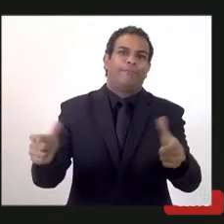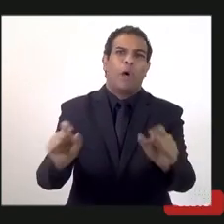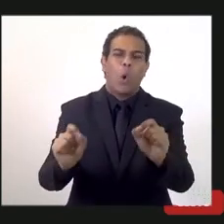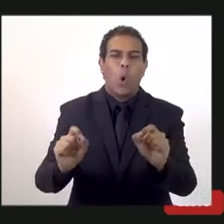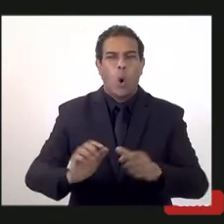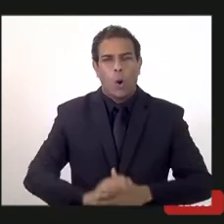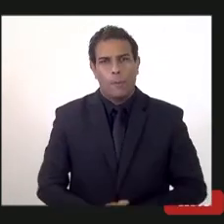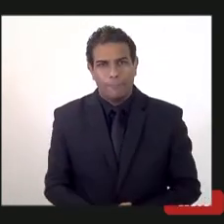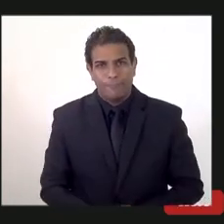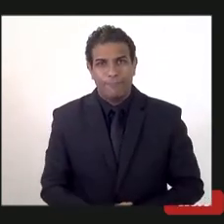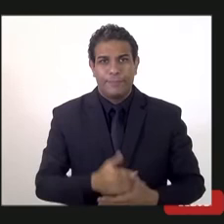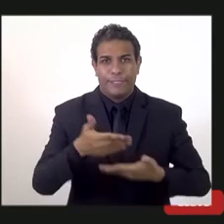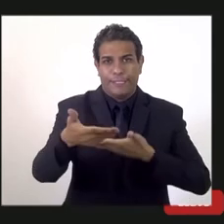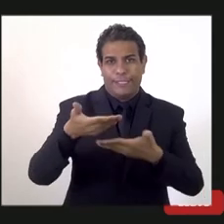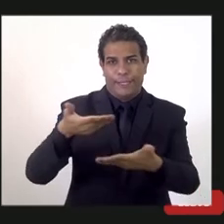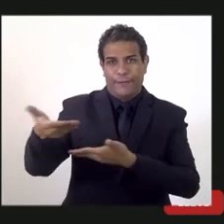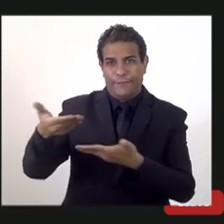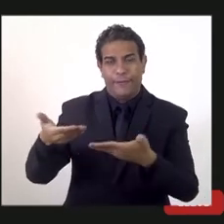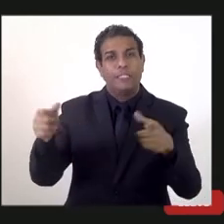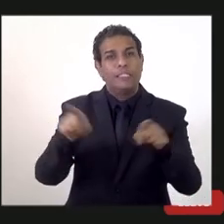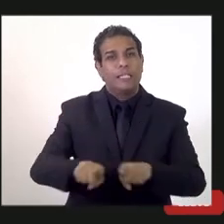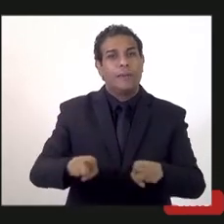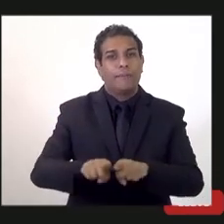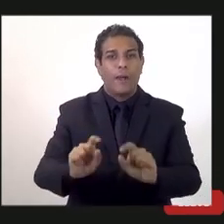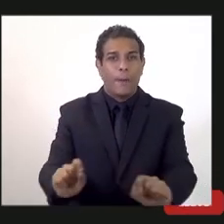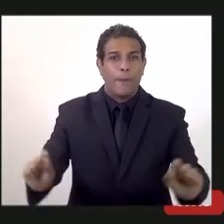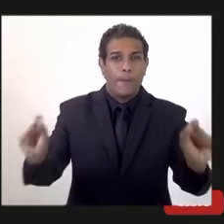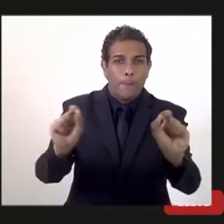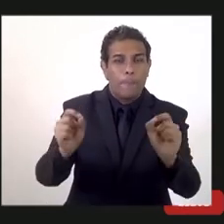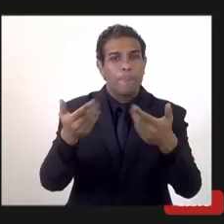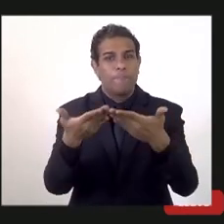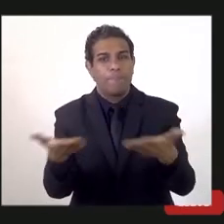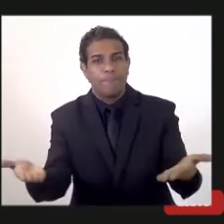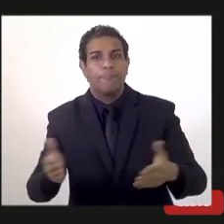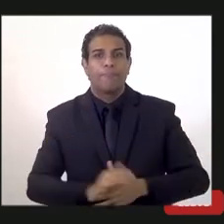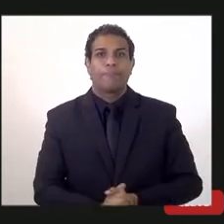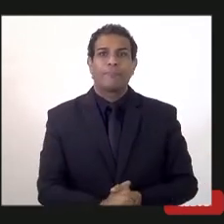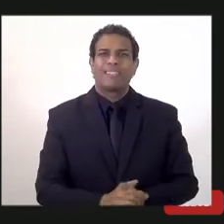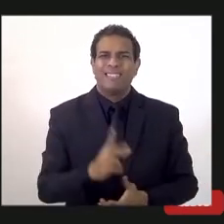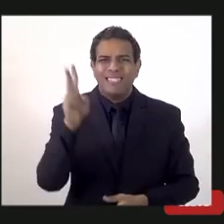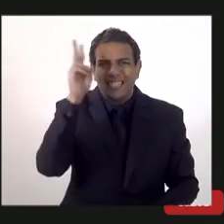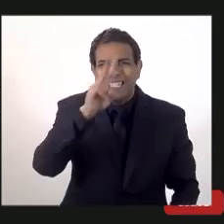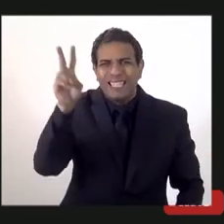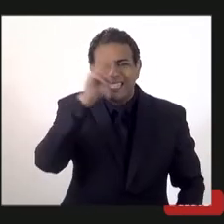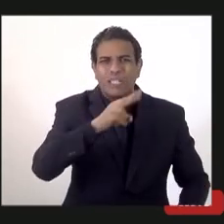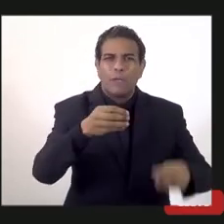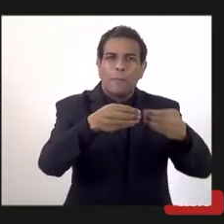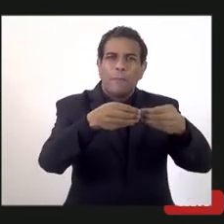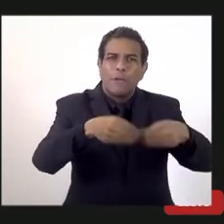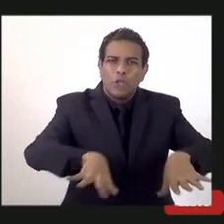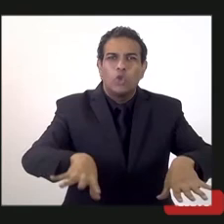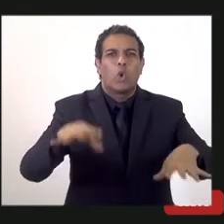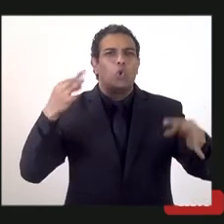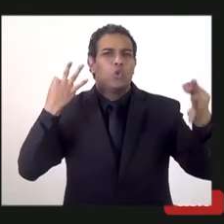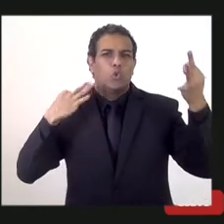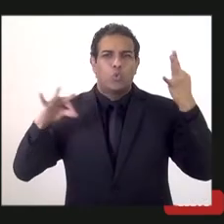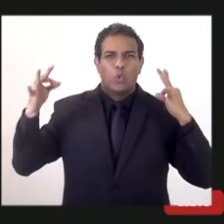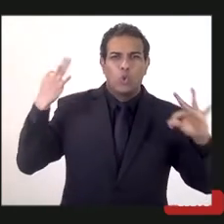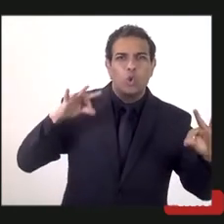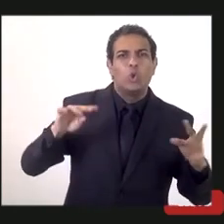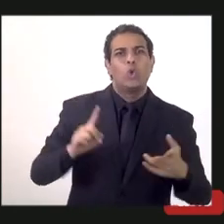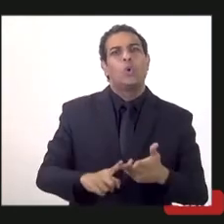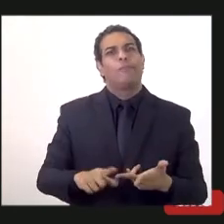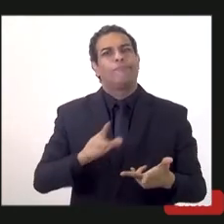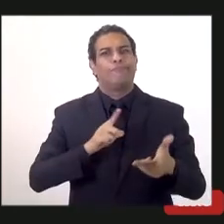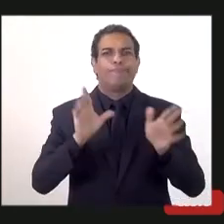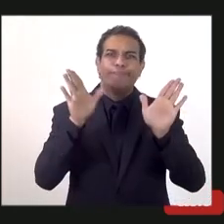afeta os serviços. A gente teve um movimento que prejudicou muito o turismo, a gente tem um dado